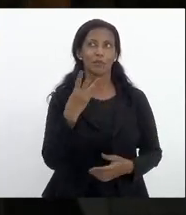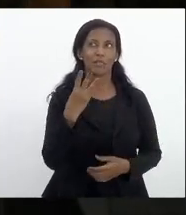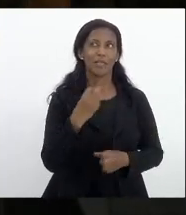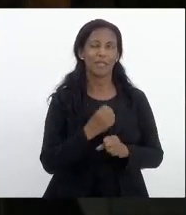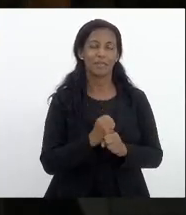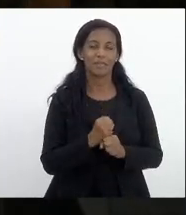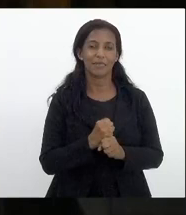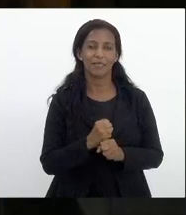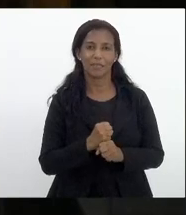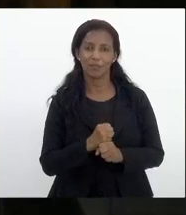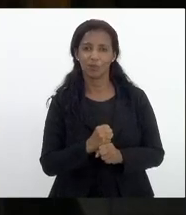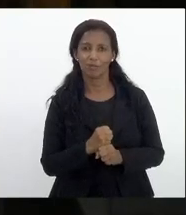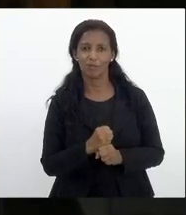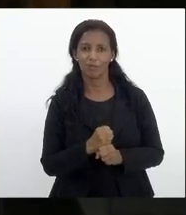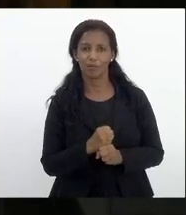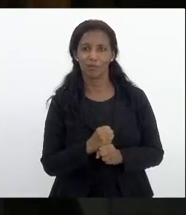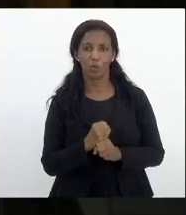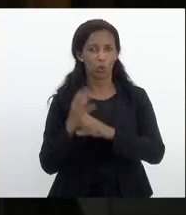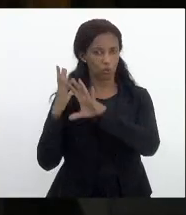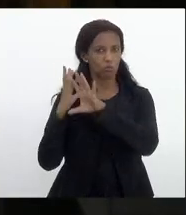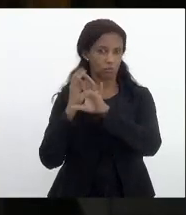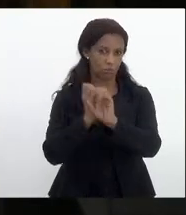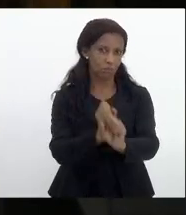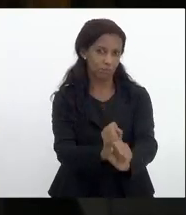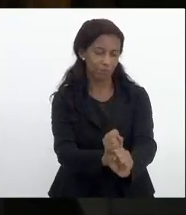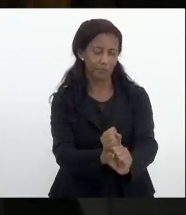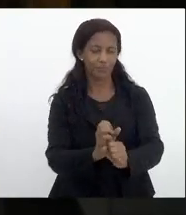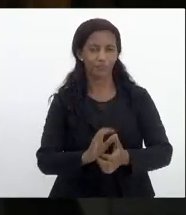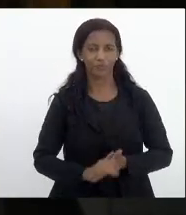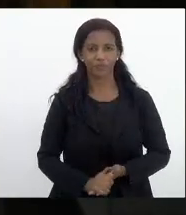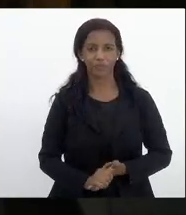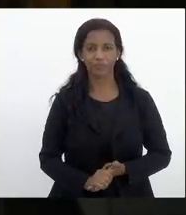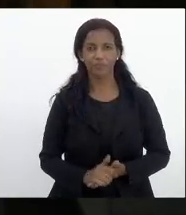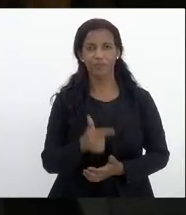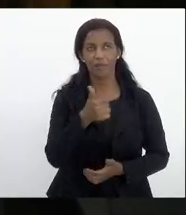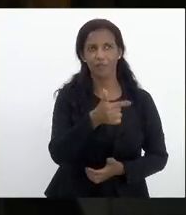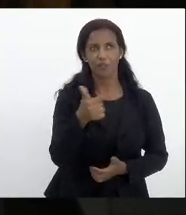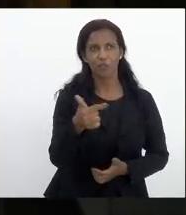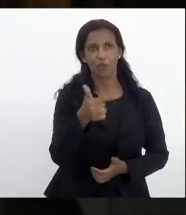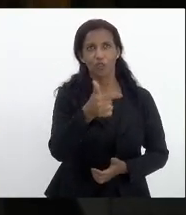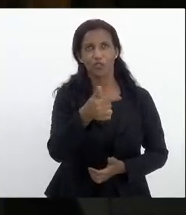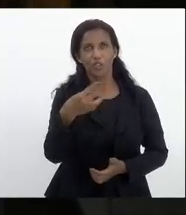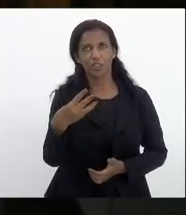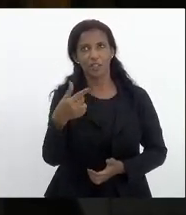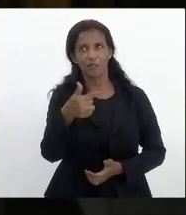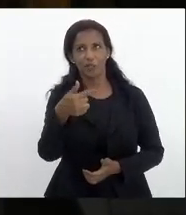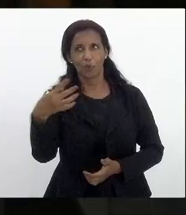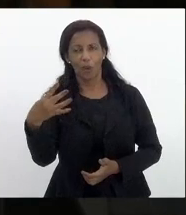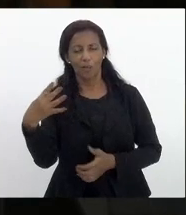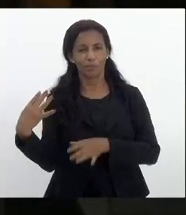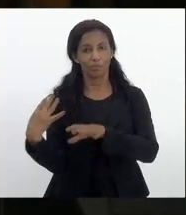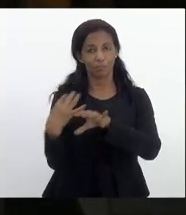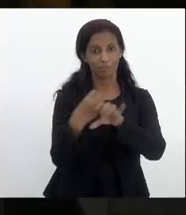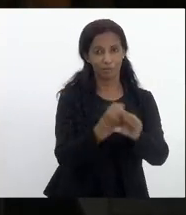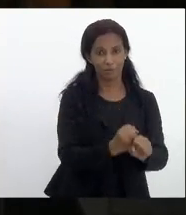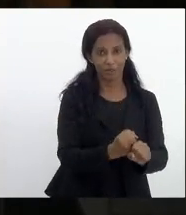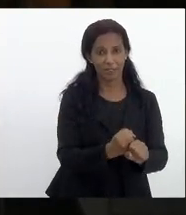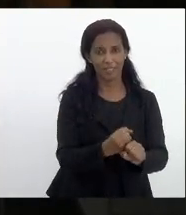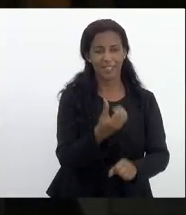anos somados 22 23 e 24 algo como